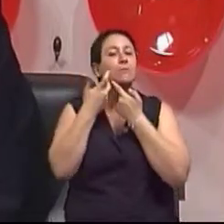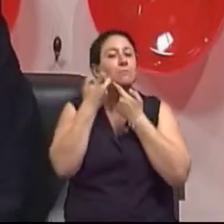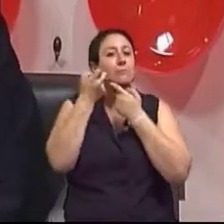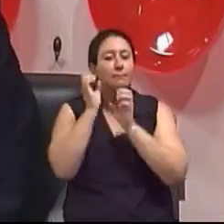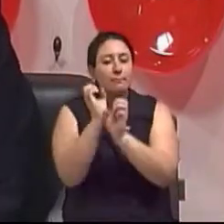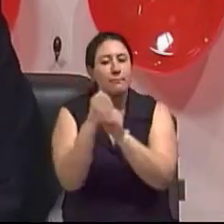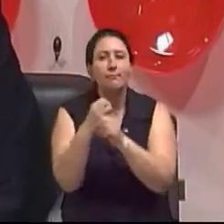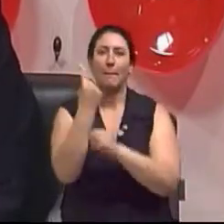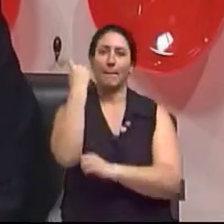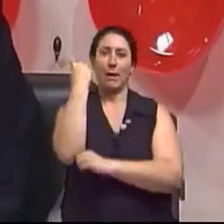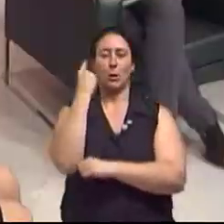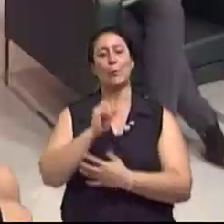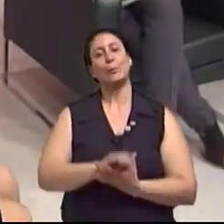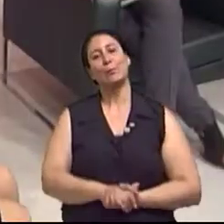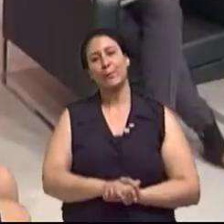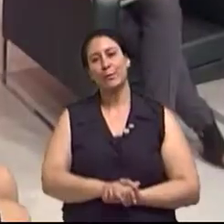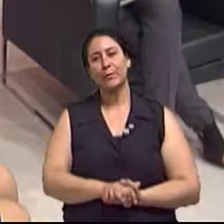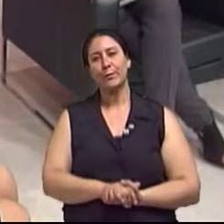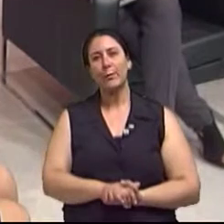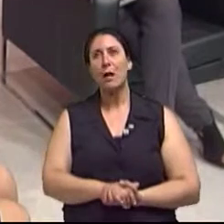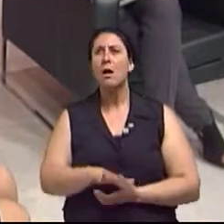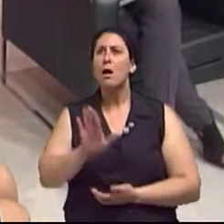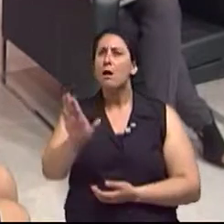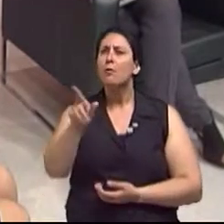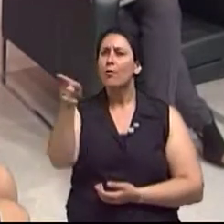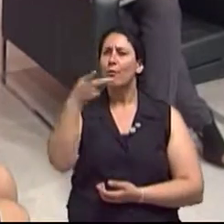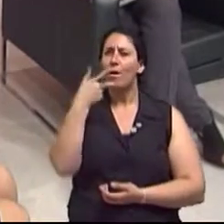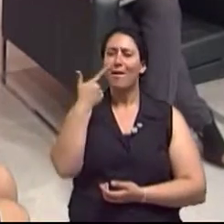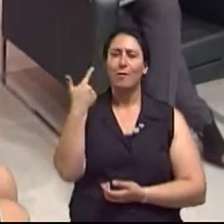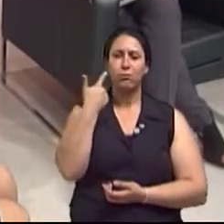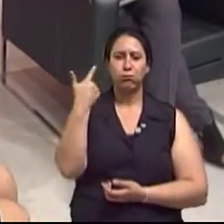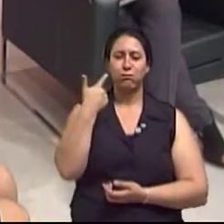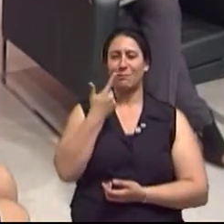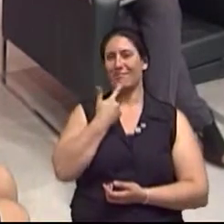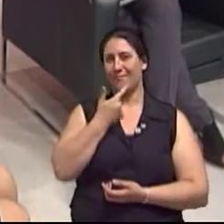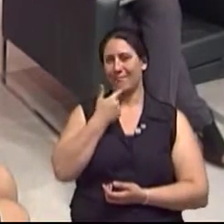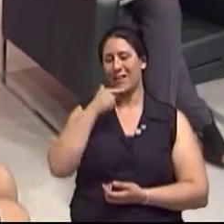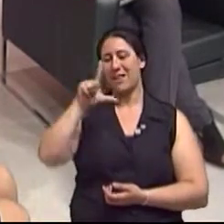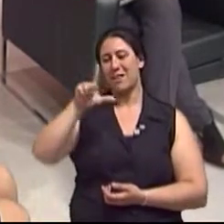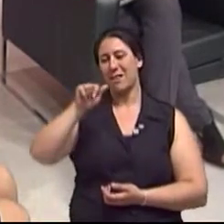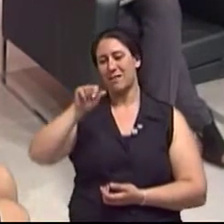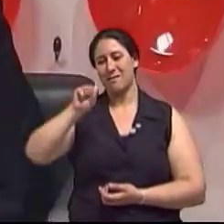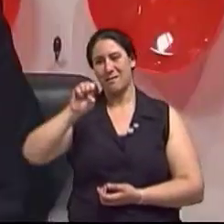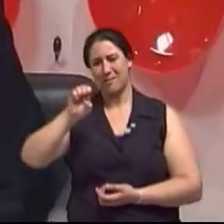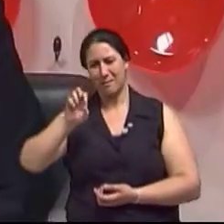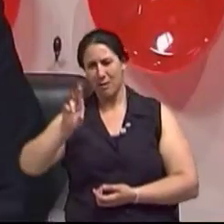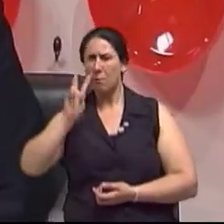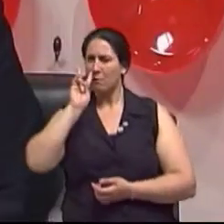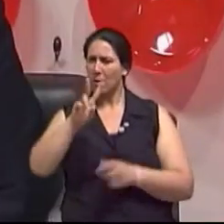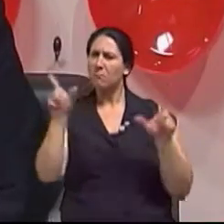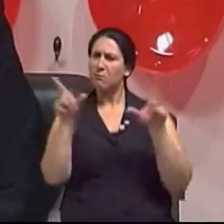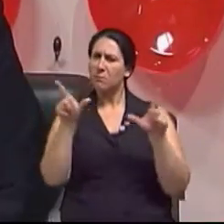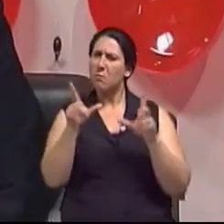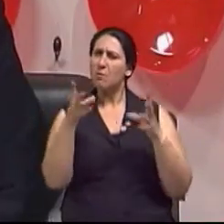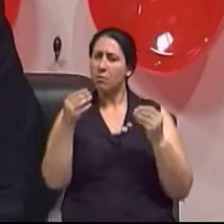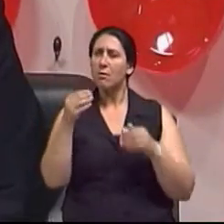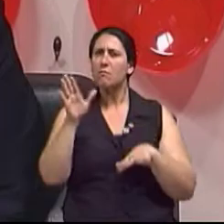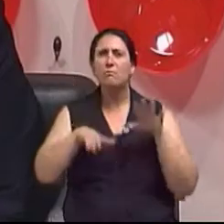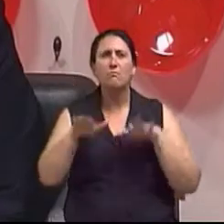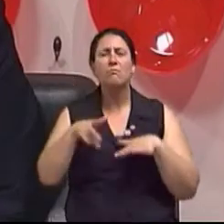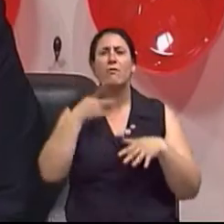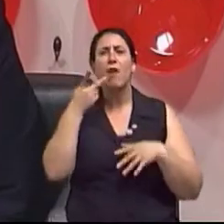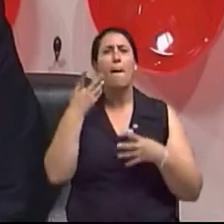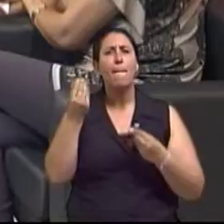isso é o mais importante. E a questão do uso do laser, doutora, a gente vê tanto, e a TV é muito boa, mas, às vezes, ela é